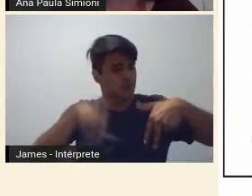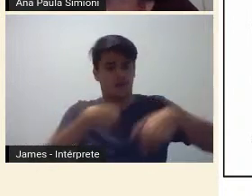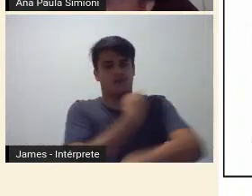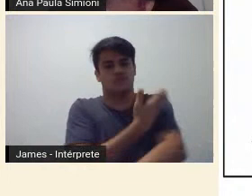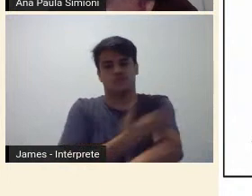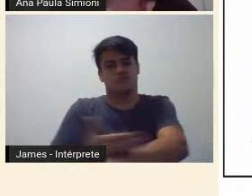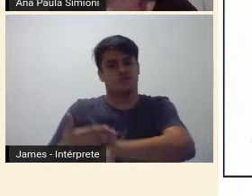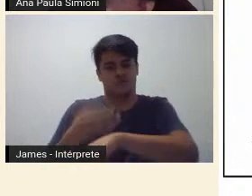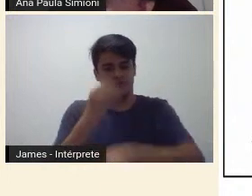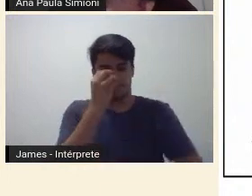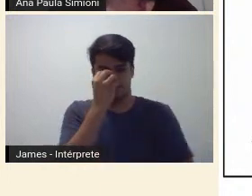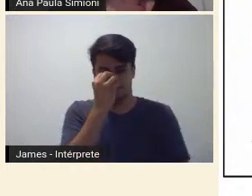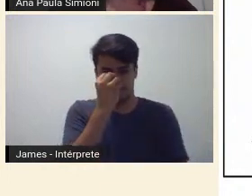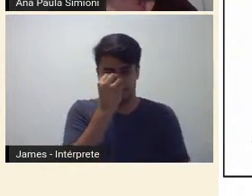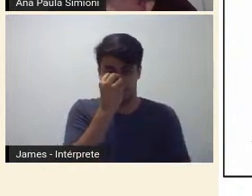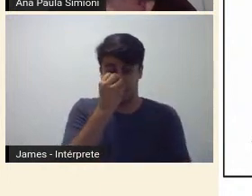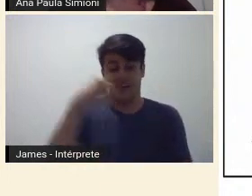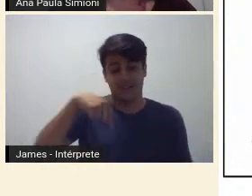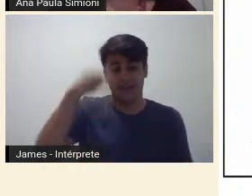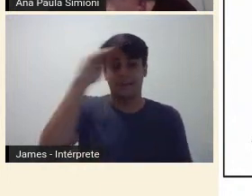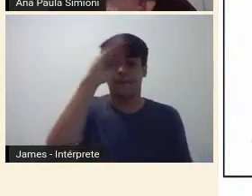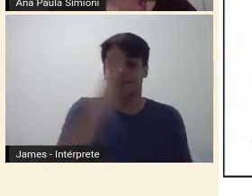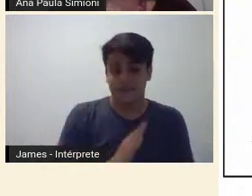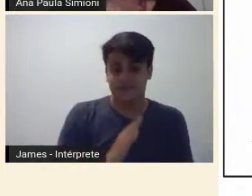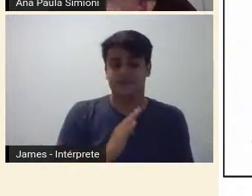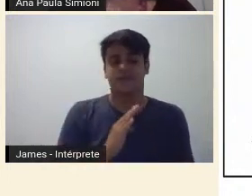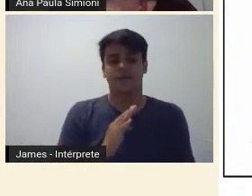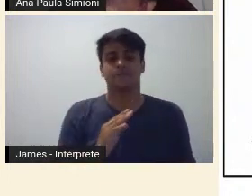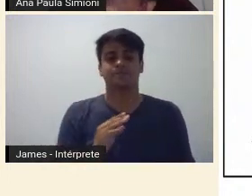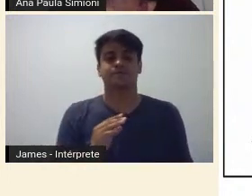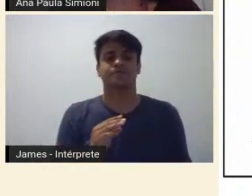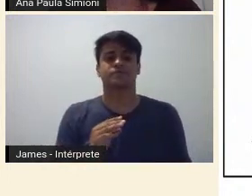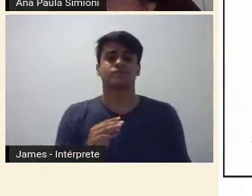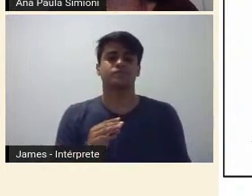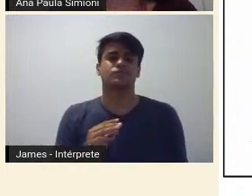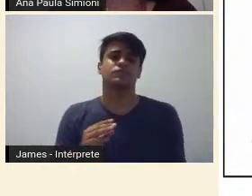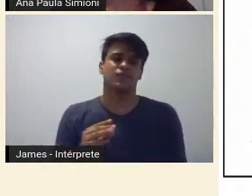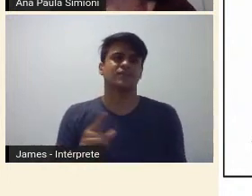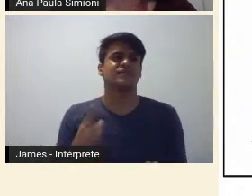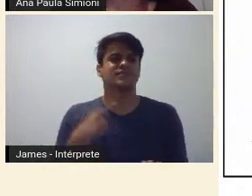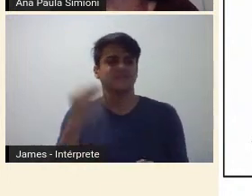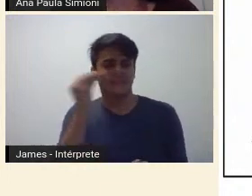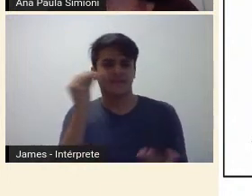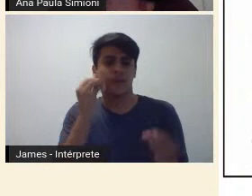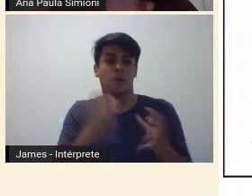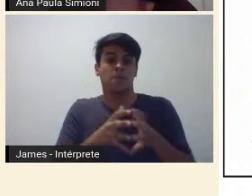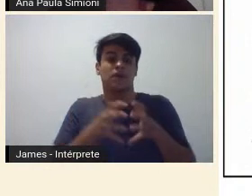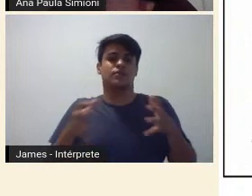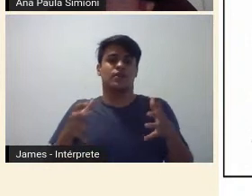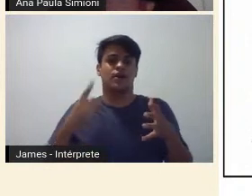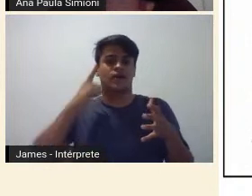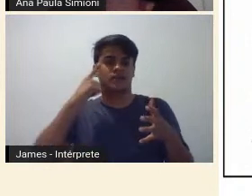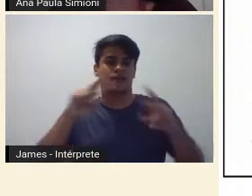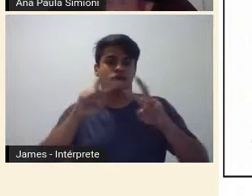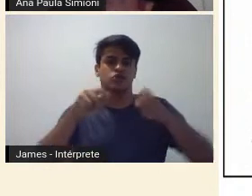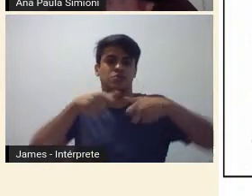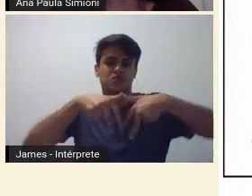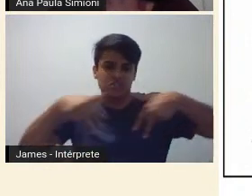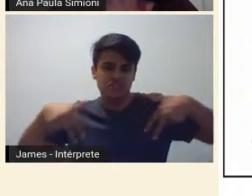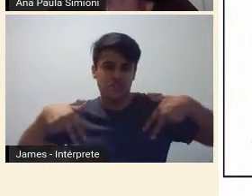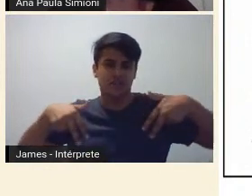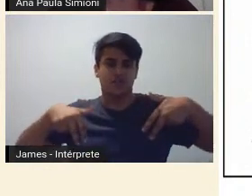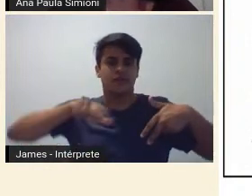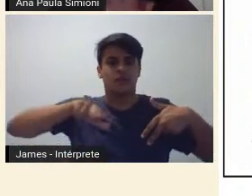que é preciso, no caso brasileiro, a gente, enfim, expandir a ideia de gênero, para além da questão da exclusão,